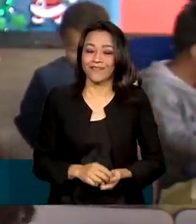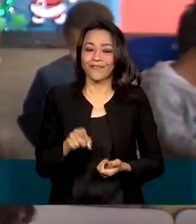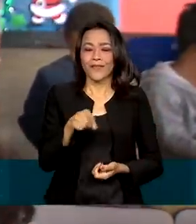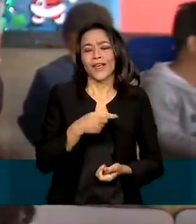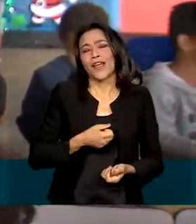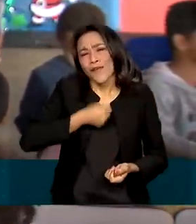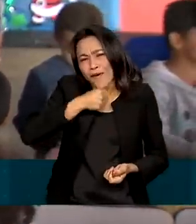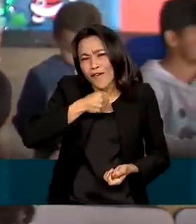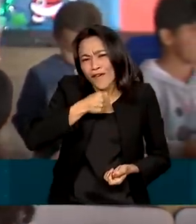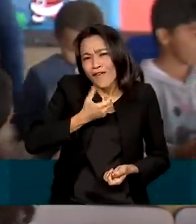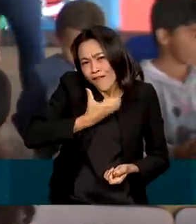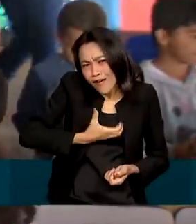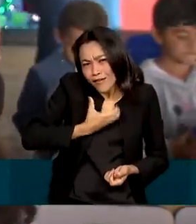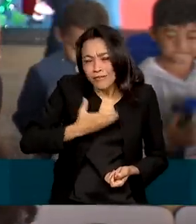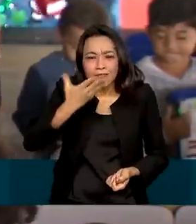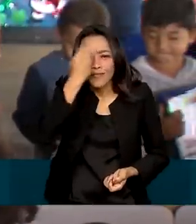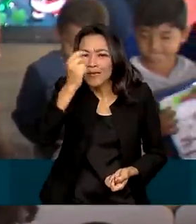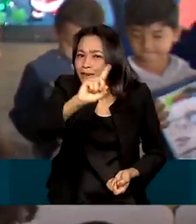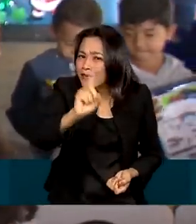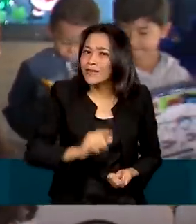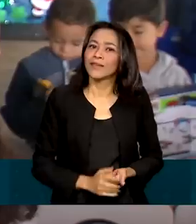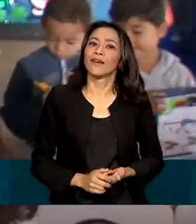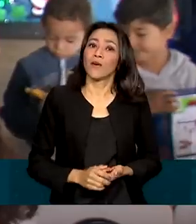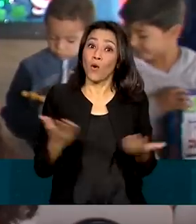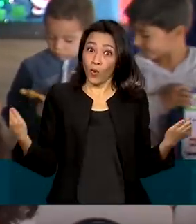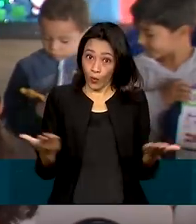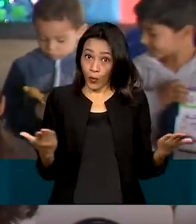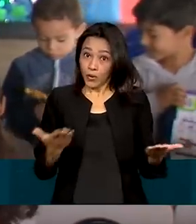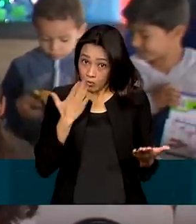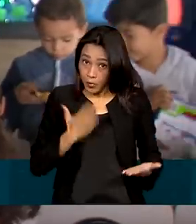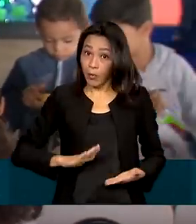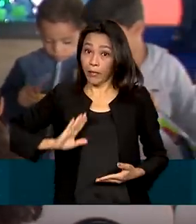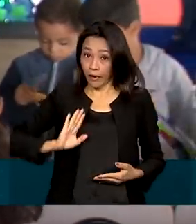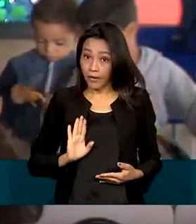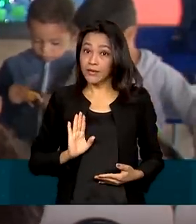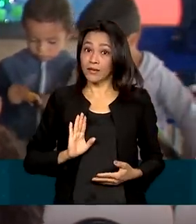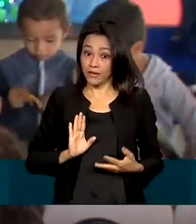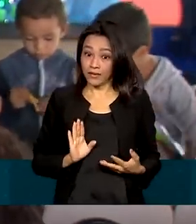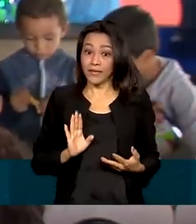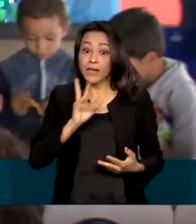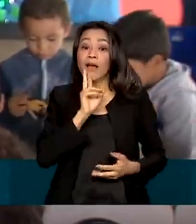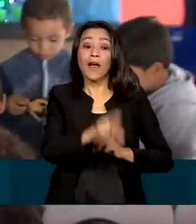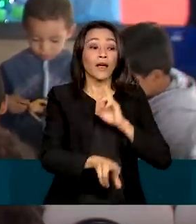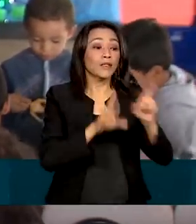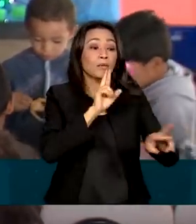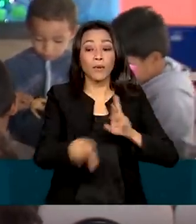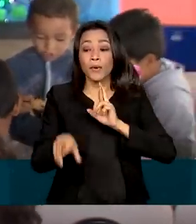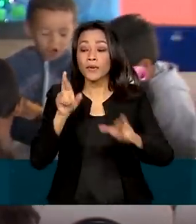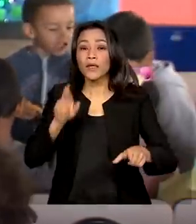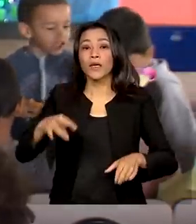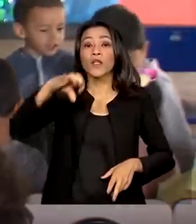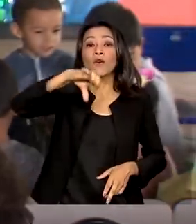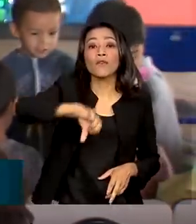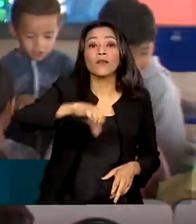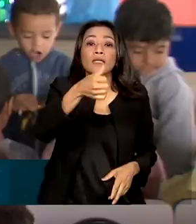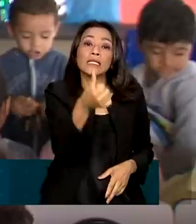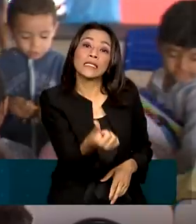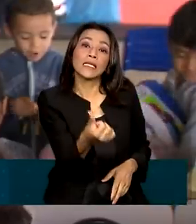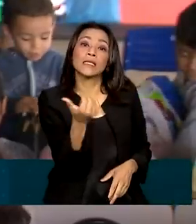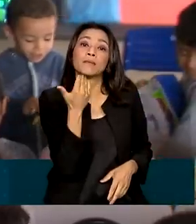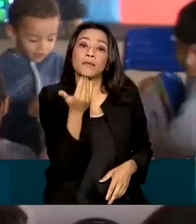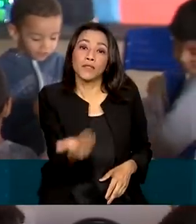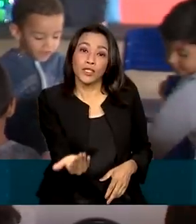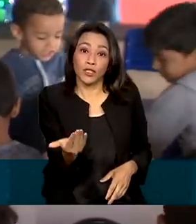esquece de ninguém. Hoje chegou o momento de cumprir a promessa e atender aos 96 pedidos dos